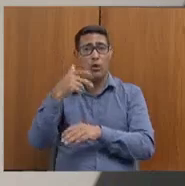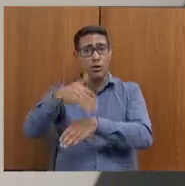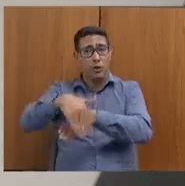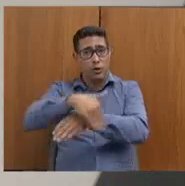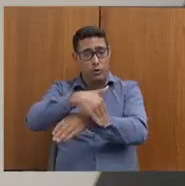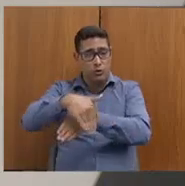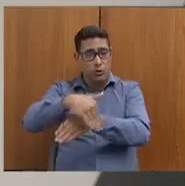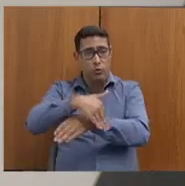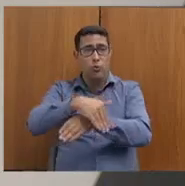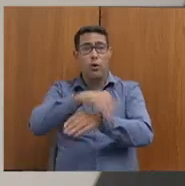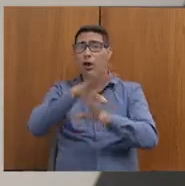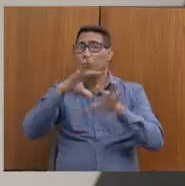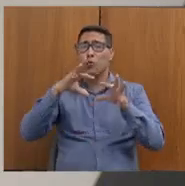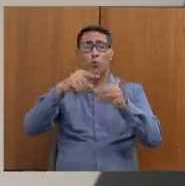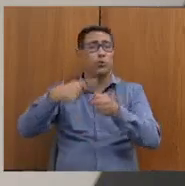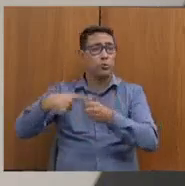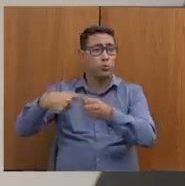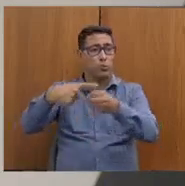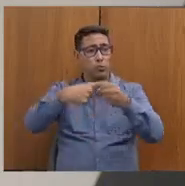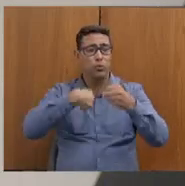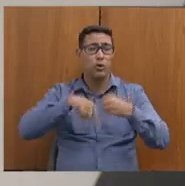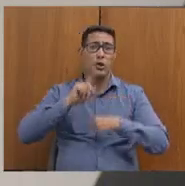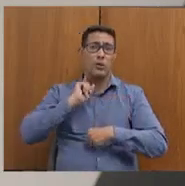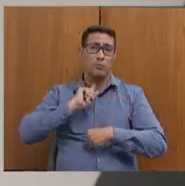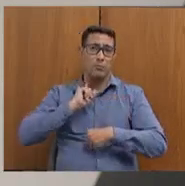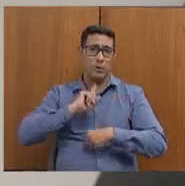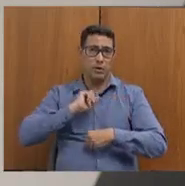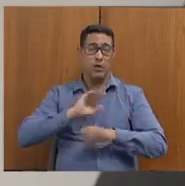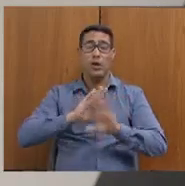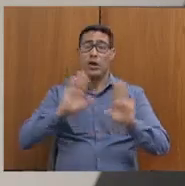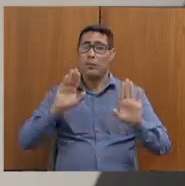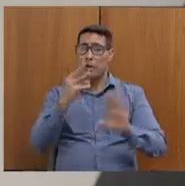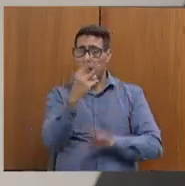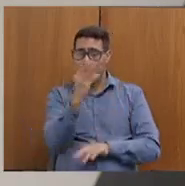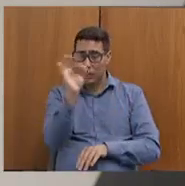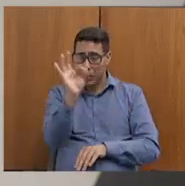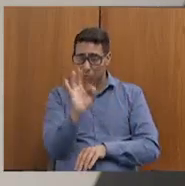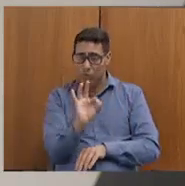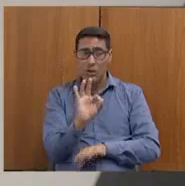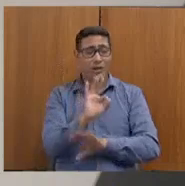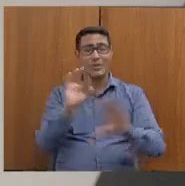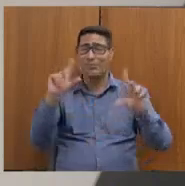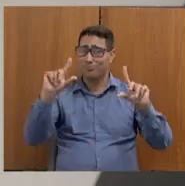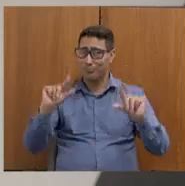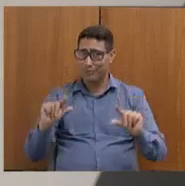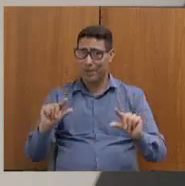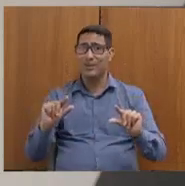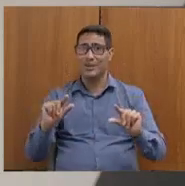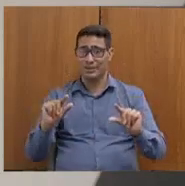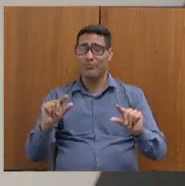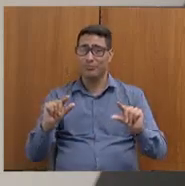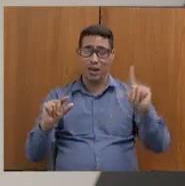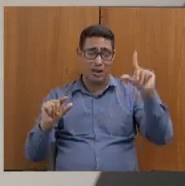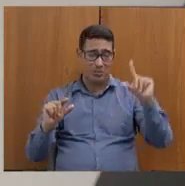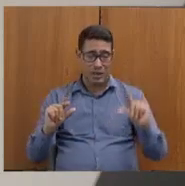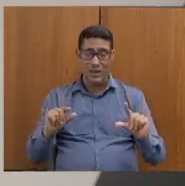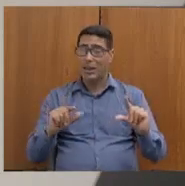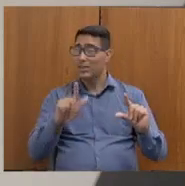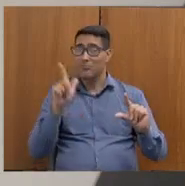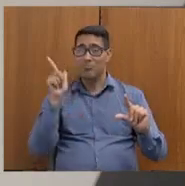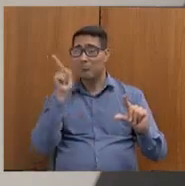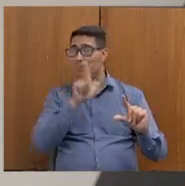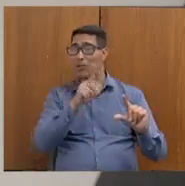cobertura para a população em situação de rua é muito baixa. É muito baixa. gente não está conseguindo chegar